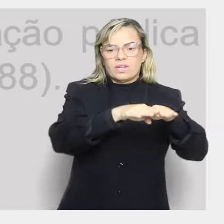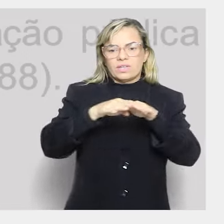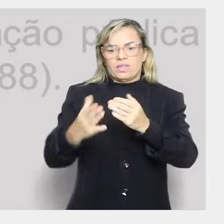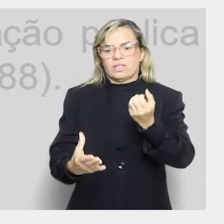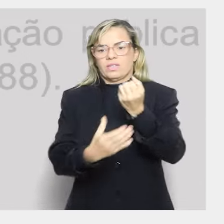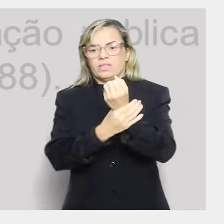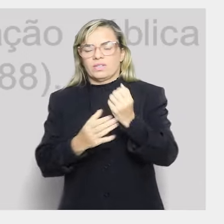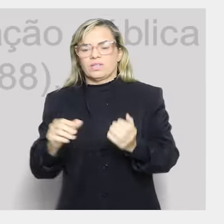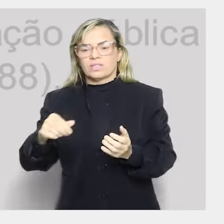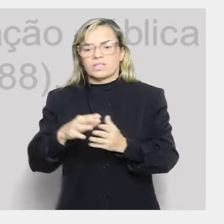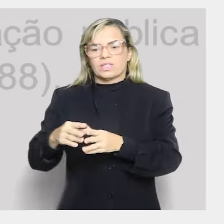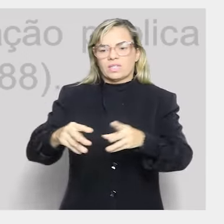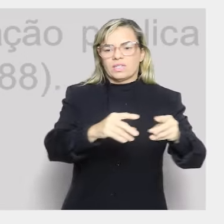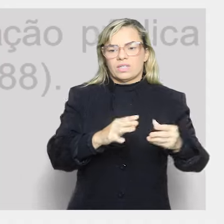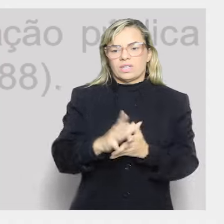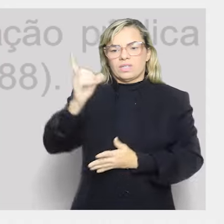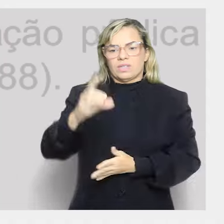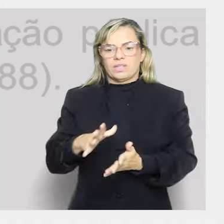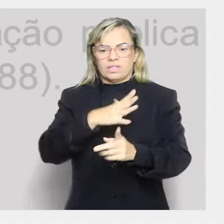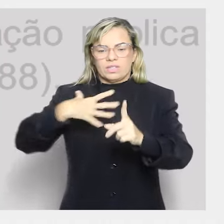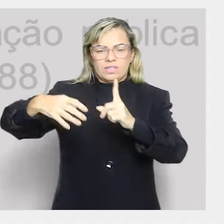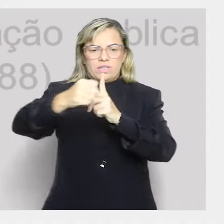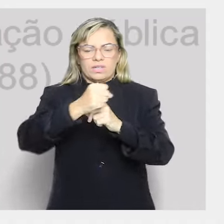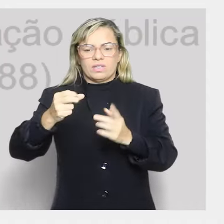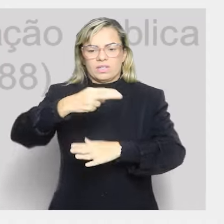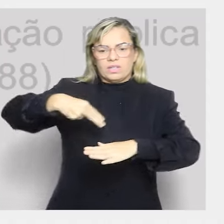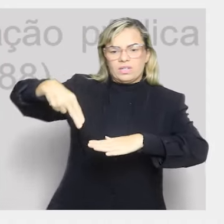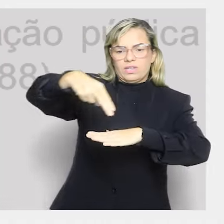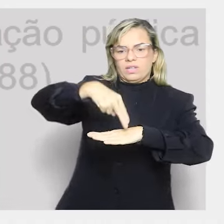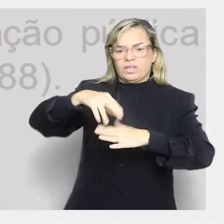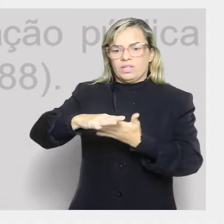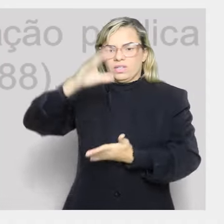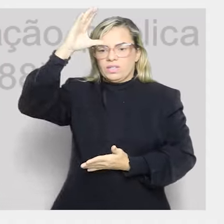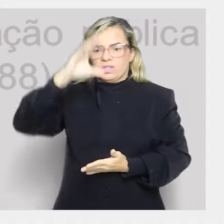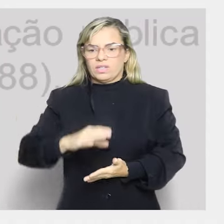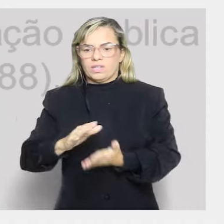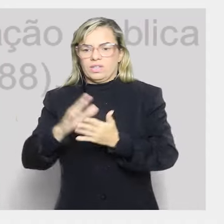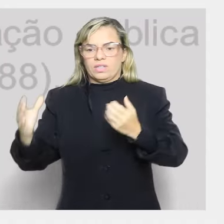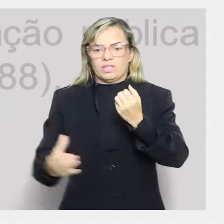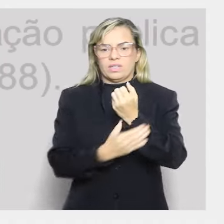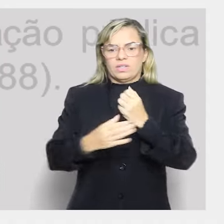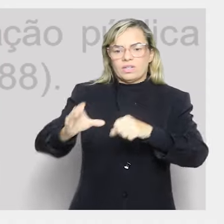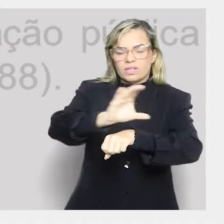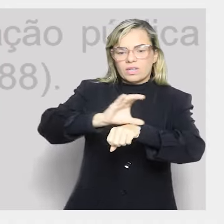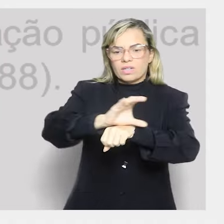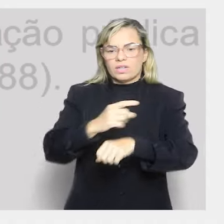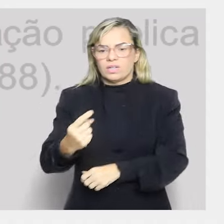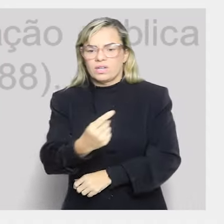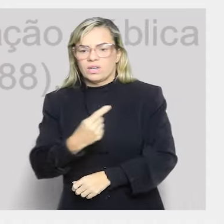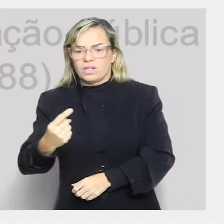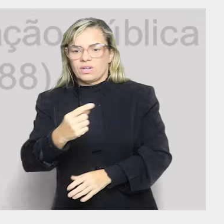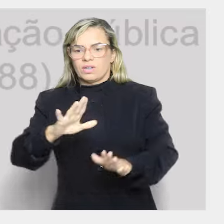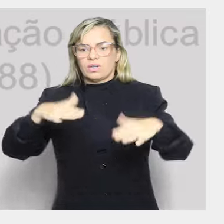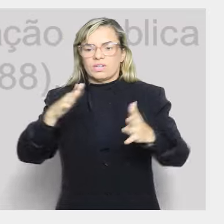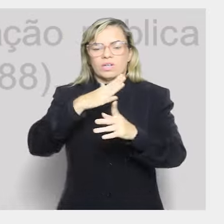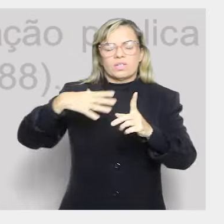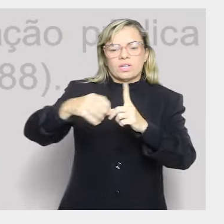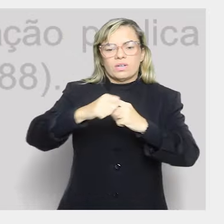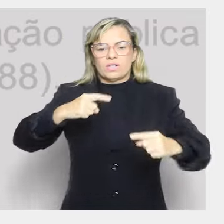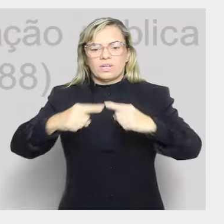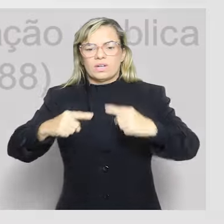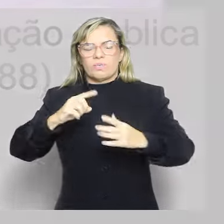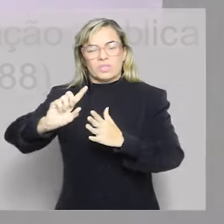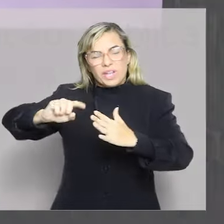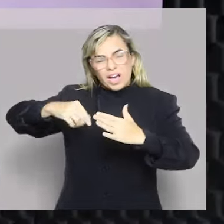nacionalidade, cidadania, garantias constitucionais, garantias dos direitos coletivos, sociais e políticos. É muito além do artigo 5º.